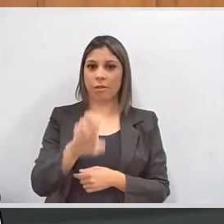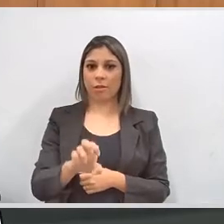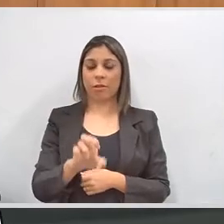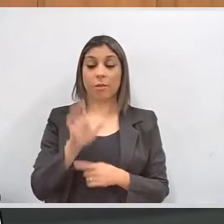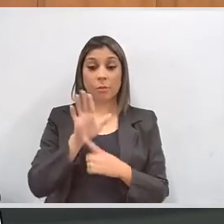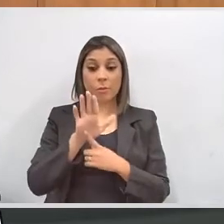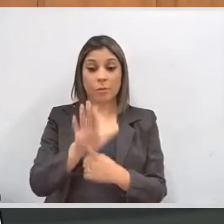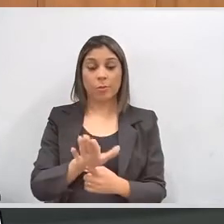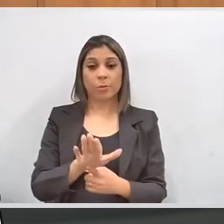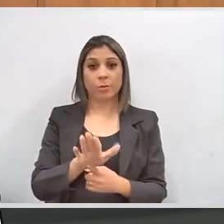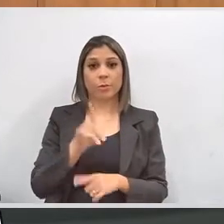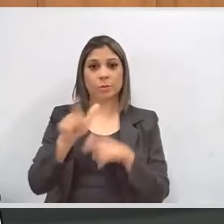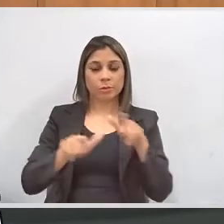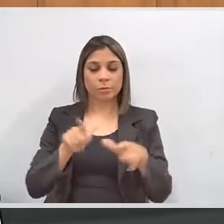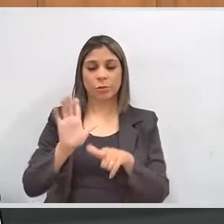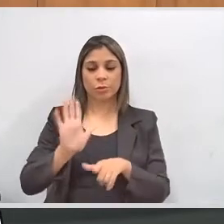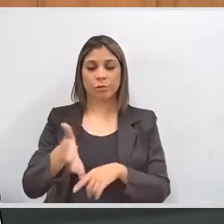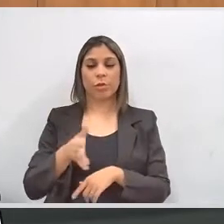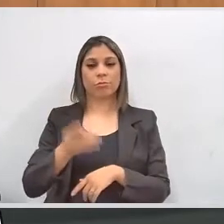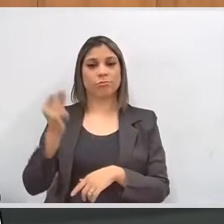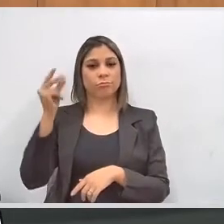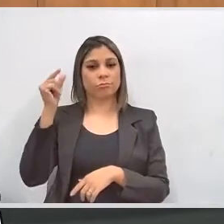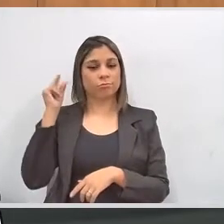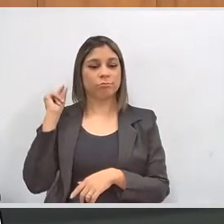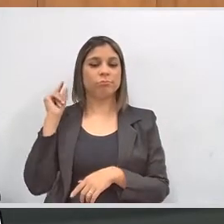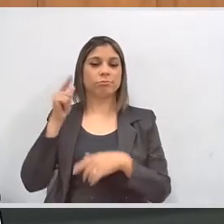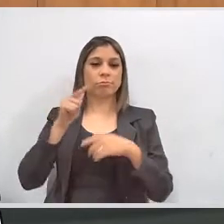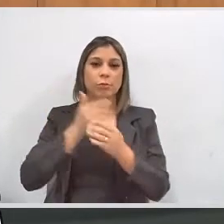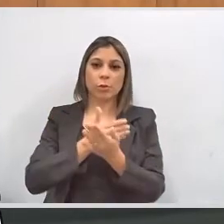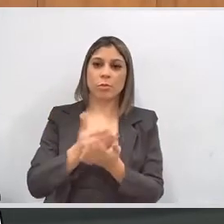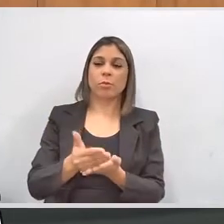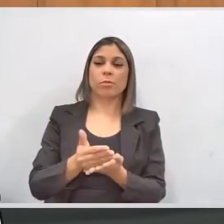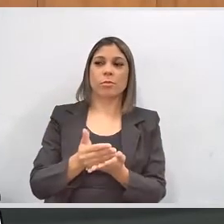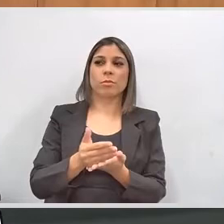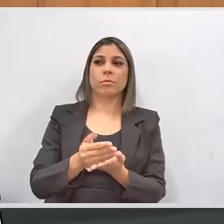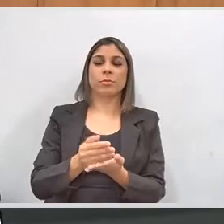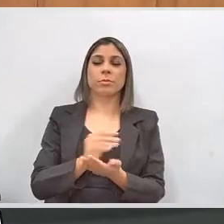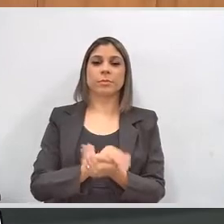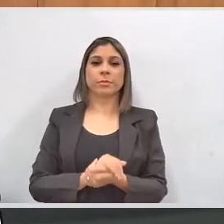demonstrar o trabalho que já vem realizando há certo tempo.